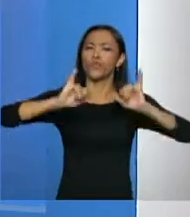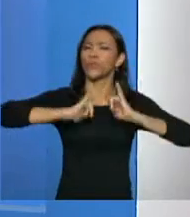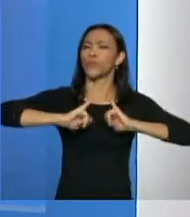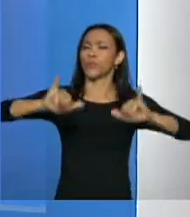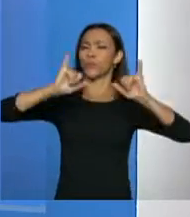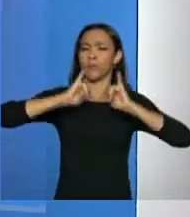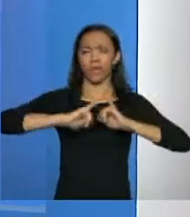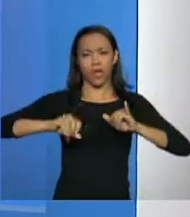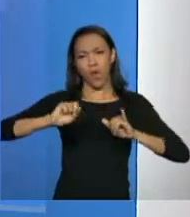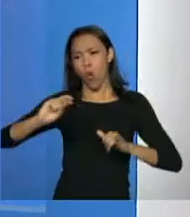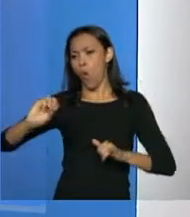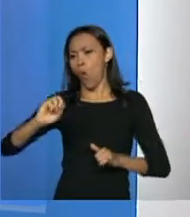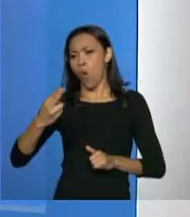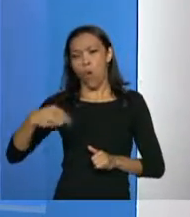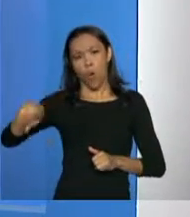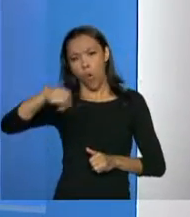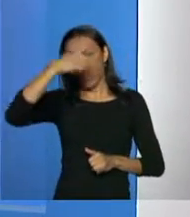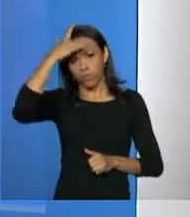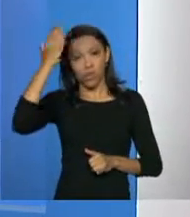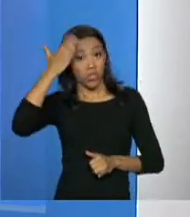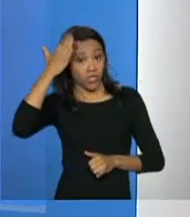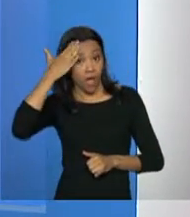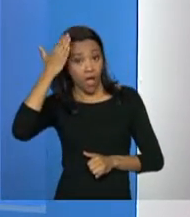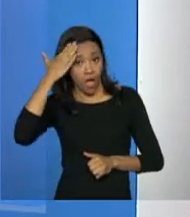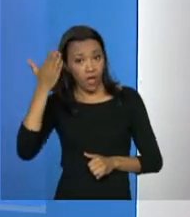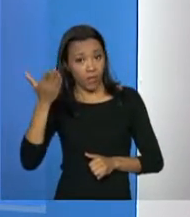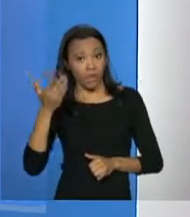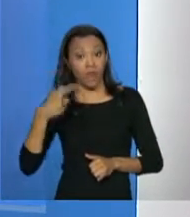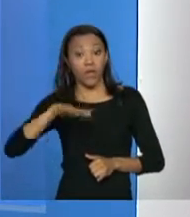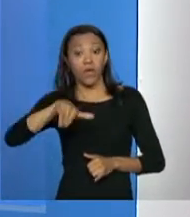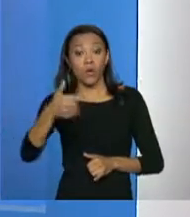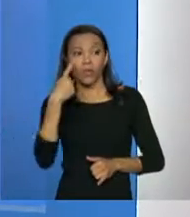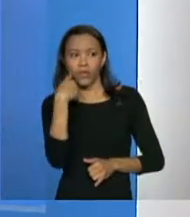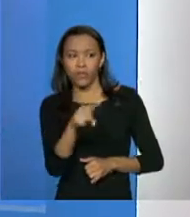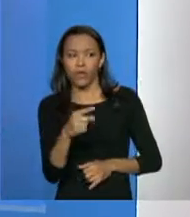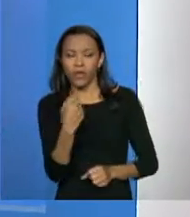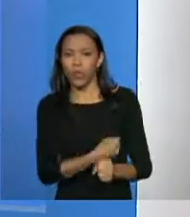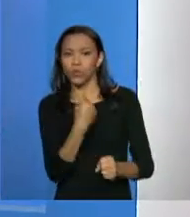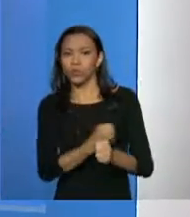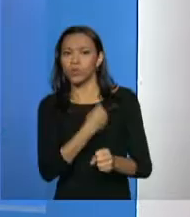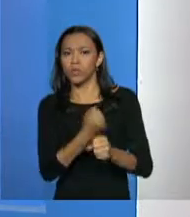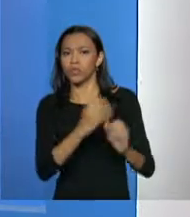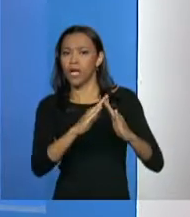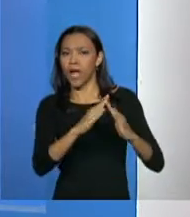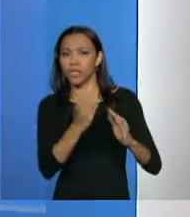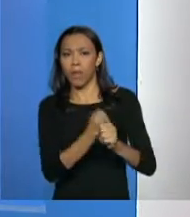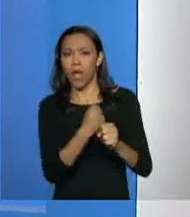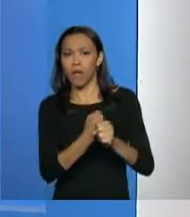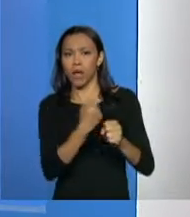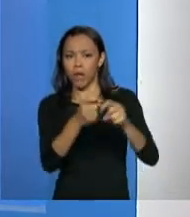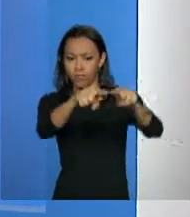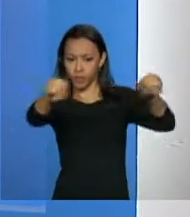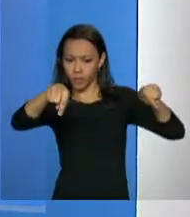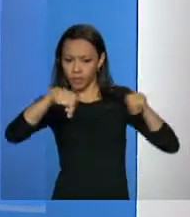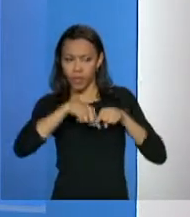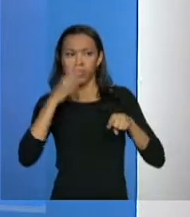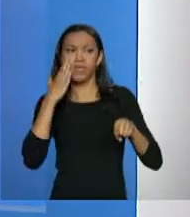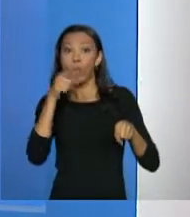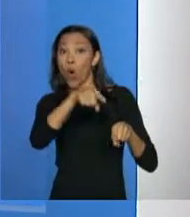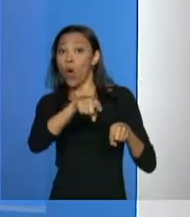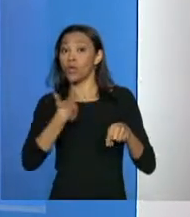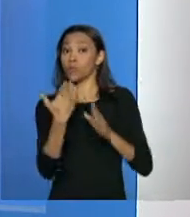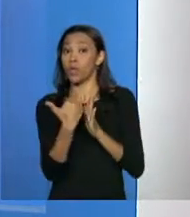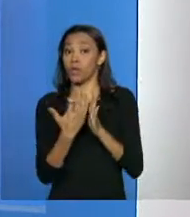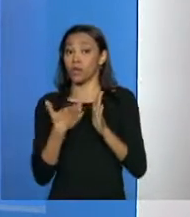mundo já está sabendo que está acontecendo o empreendimento. Quando a gente começa a ver a construção, né? A gente já sabe que tem um empreendimento Minha Casa Minha Vida ali. Aí,